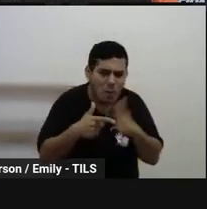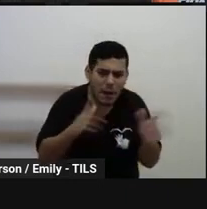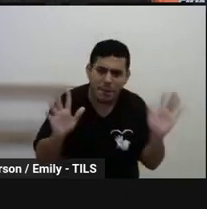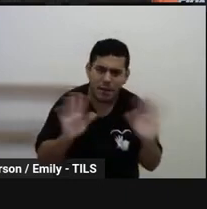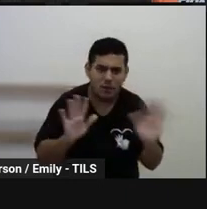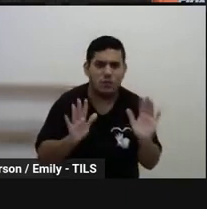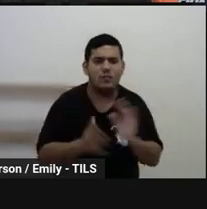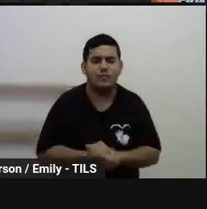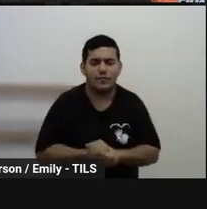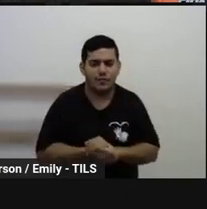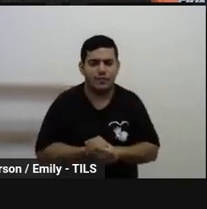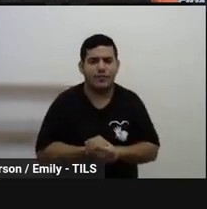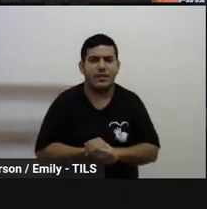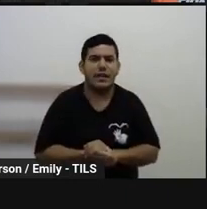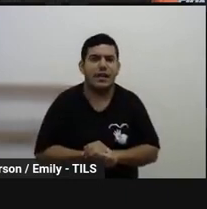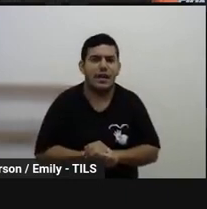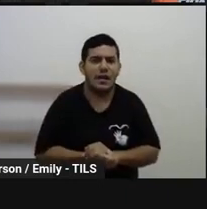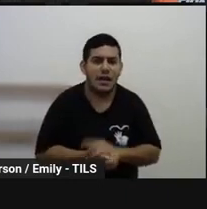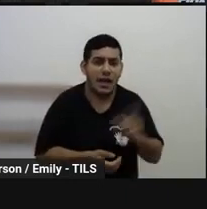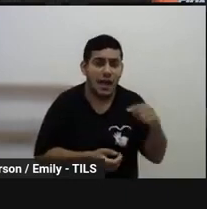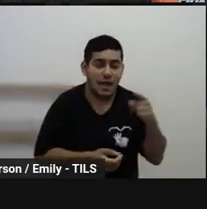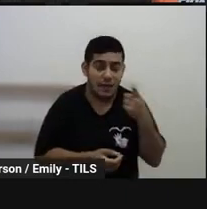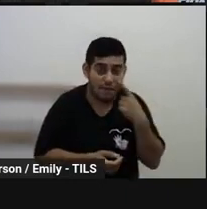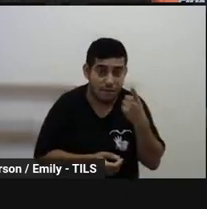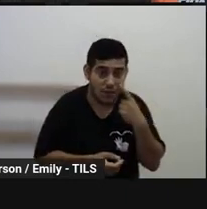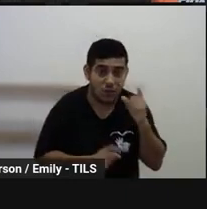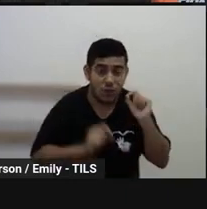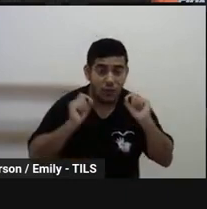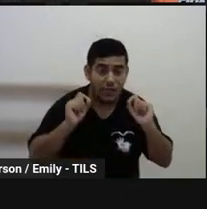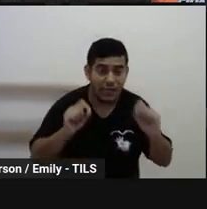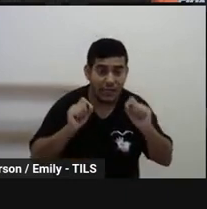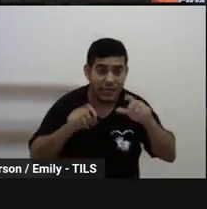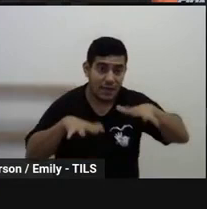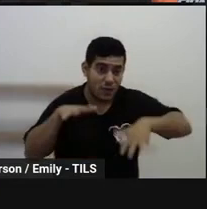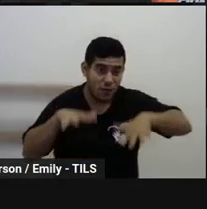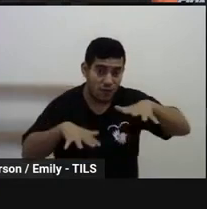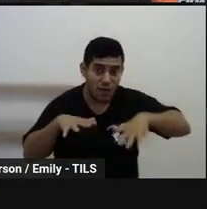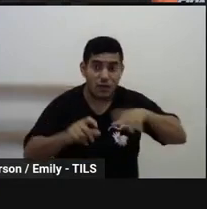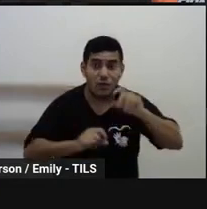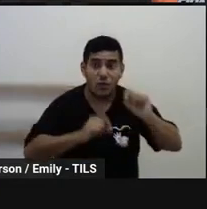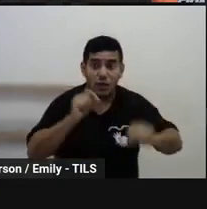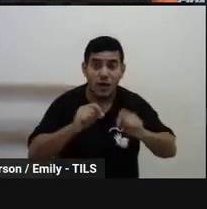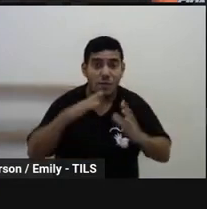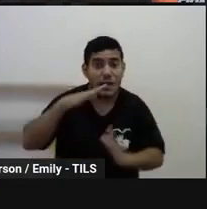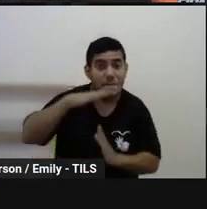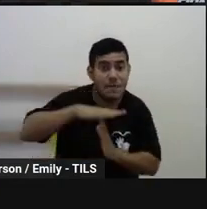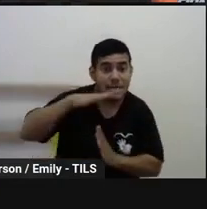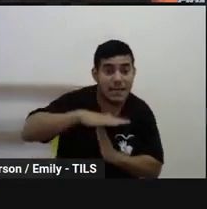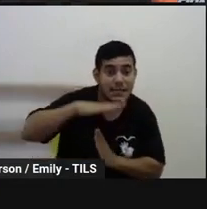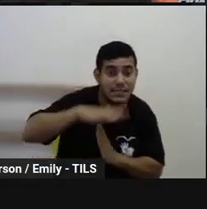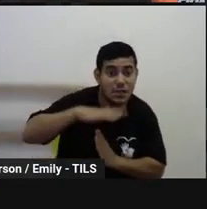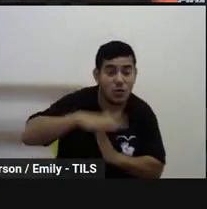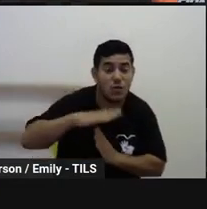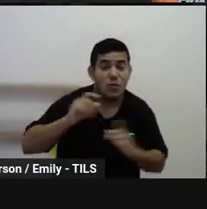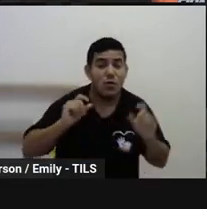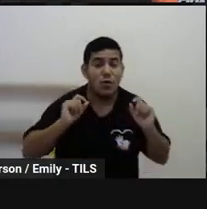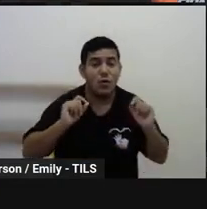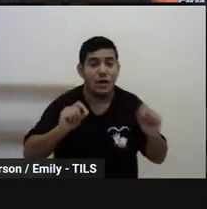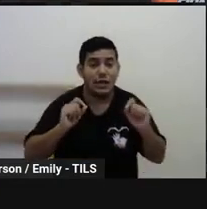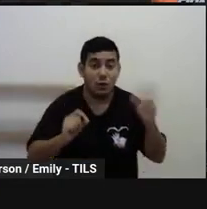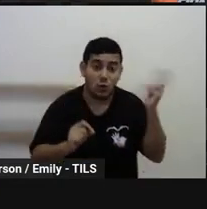si. O que tem sido visto, talvez, como uma limitação, sejam as questões